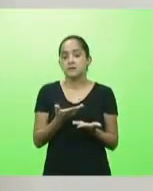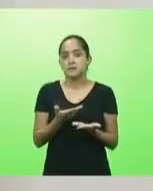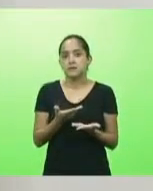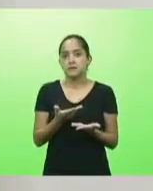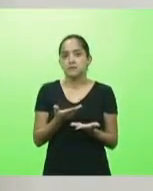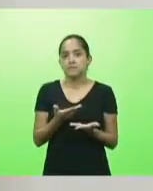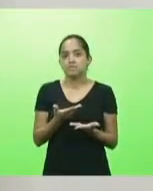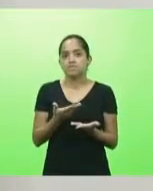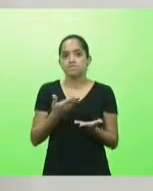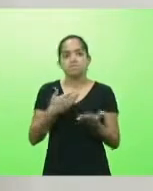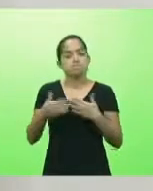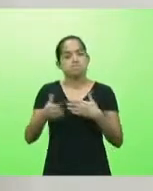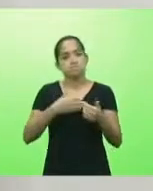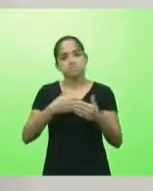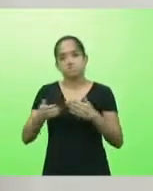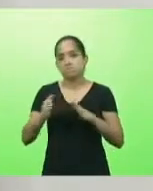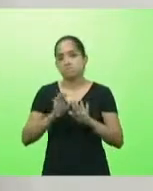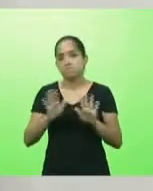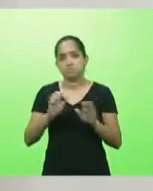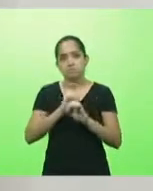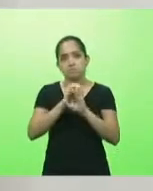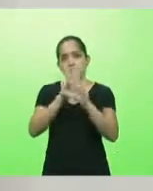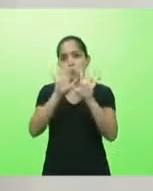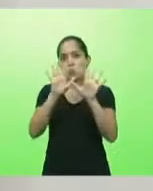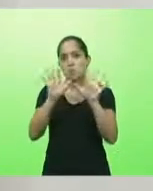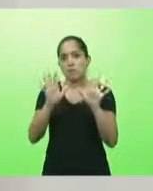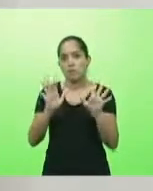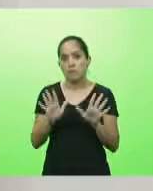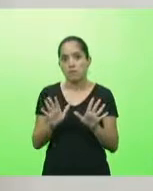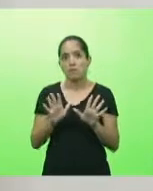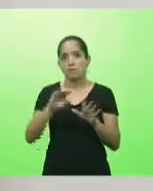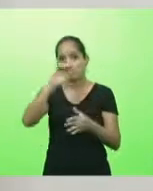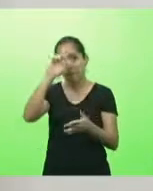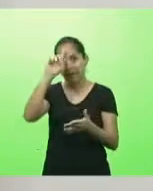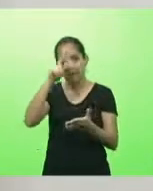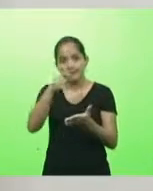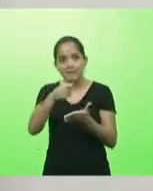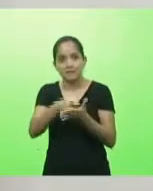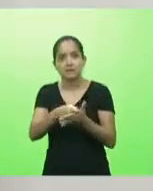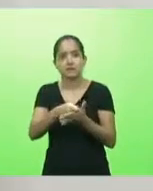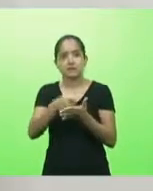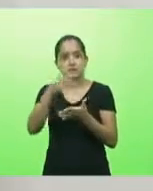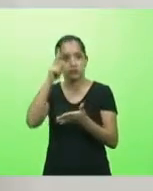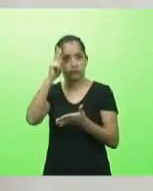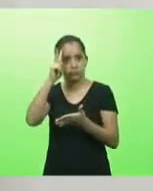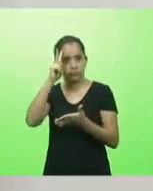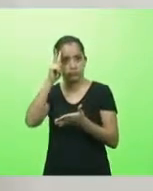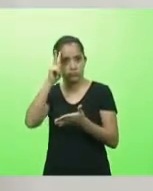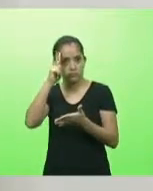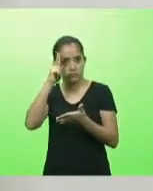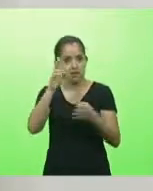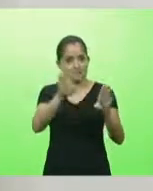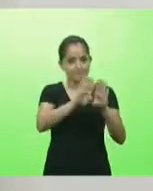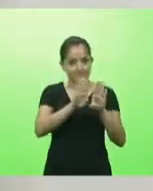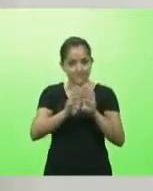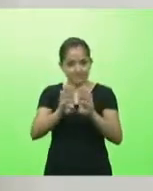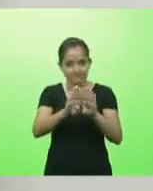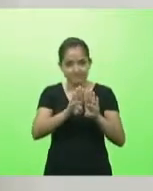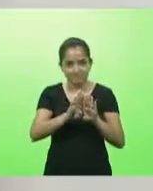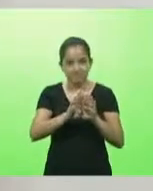Senhores, independente, não ficou claro para mim qual foi a decisão tomada no dia de segunda-feira em relação ao lockdown para próximo fim de semana,